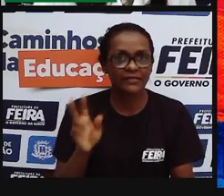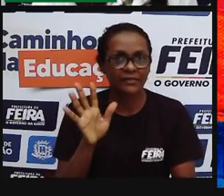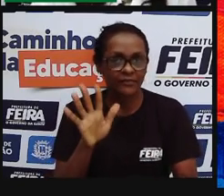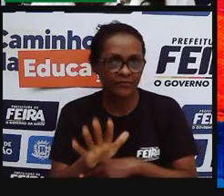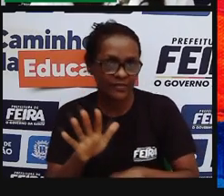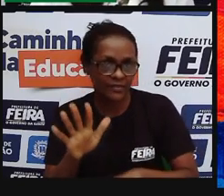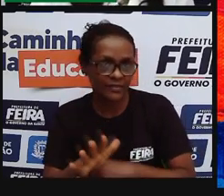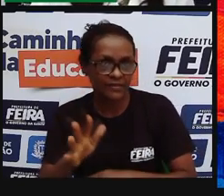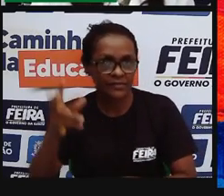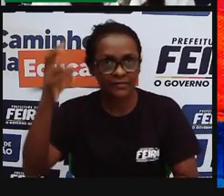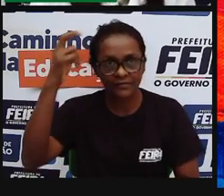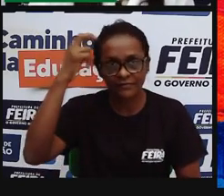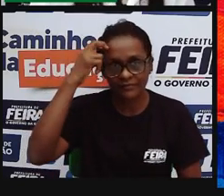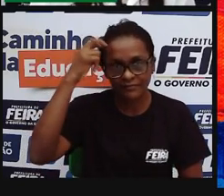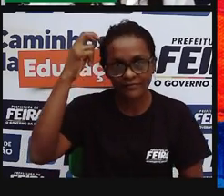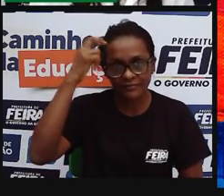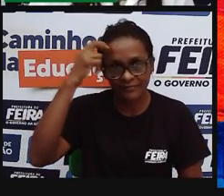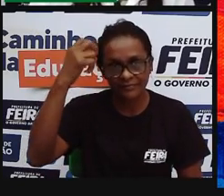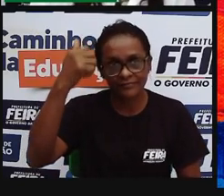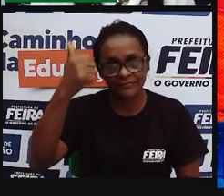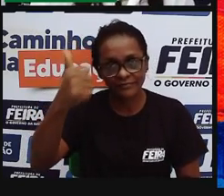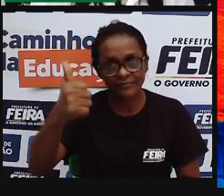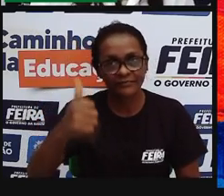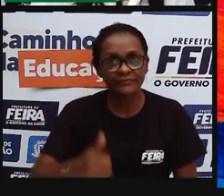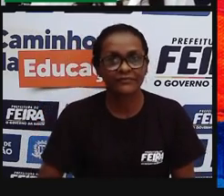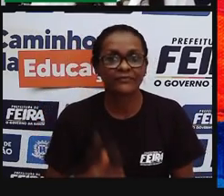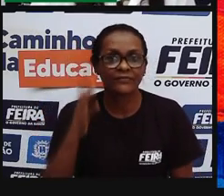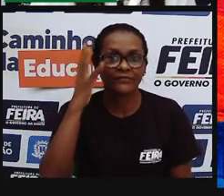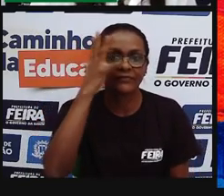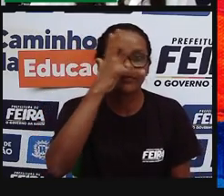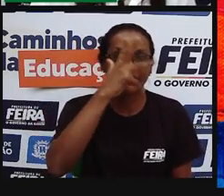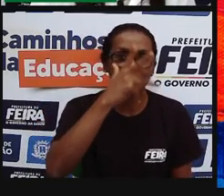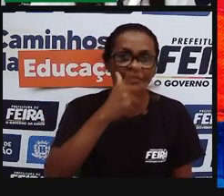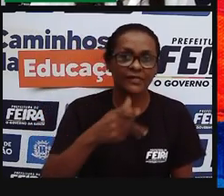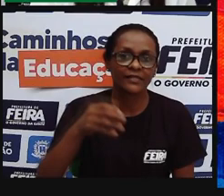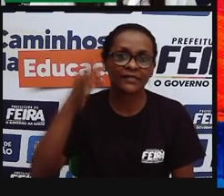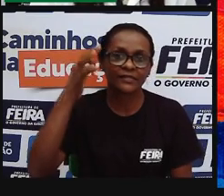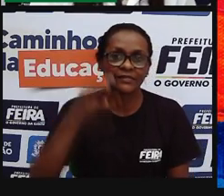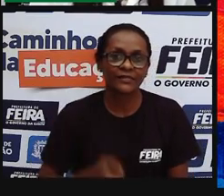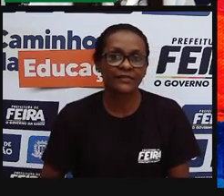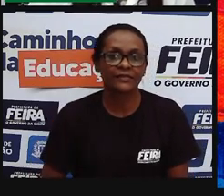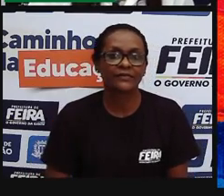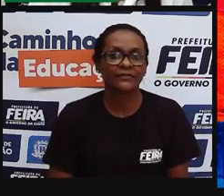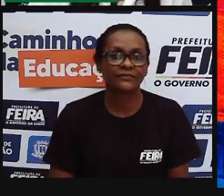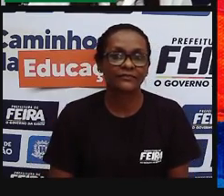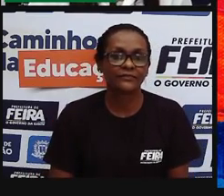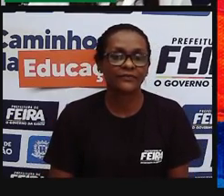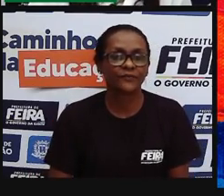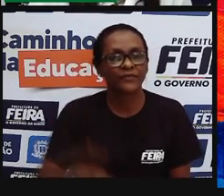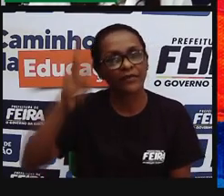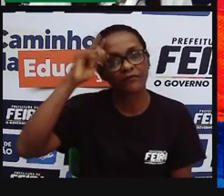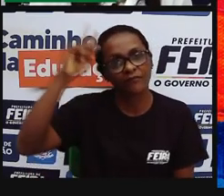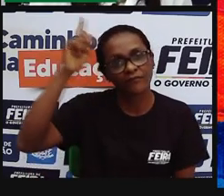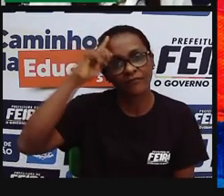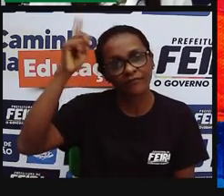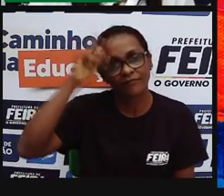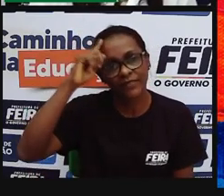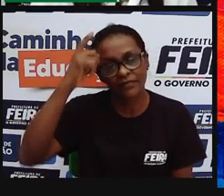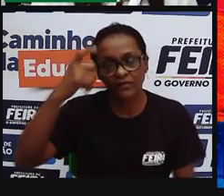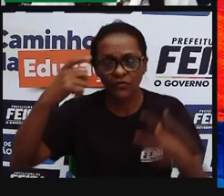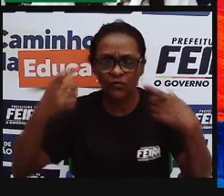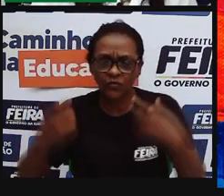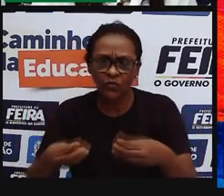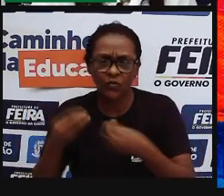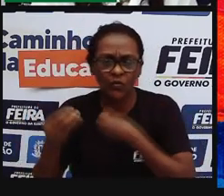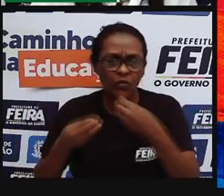ambientes, preservar esse ambiente, preservar essa beleza cênica, né, então, quando a gente pensa nessas unidades de conservação,